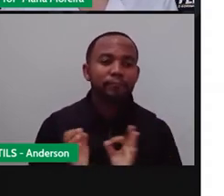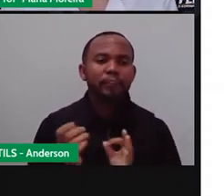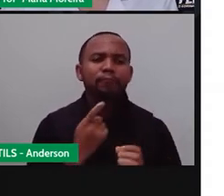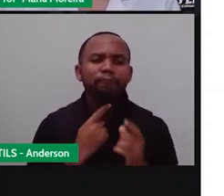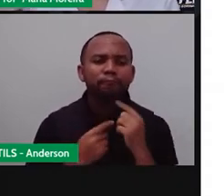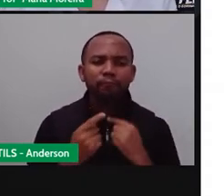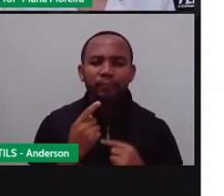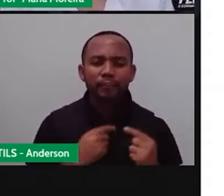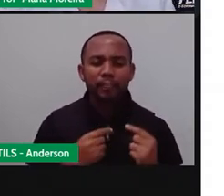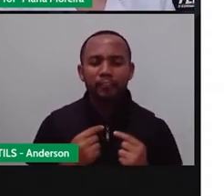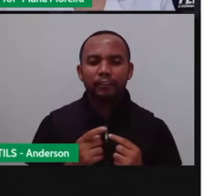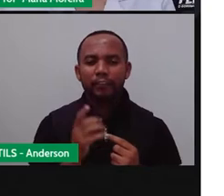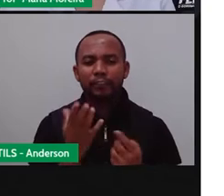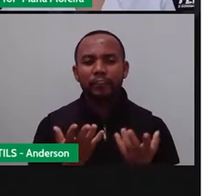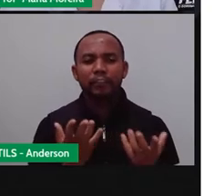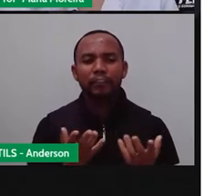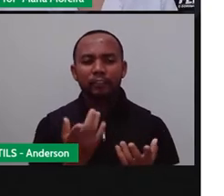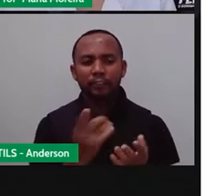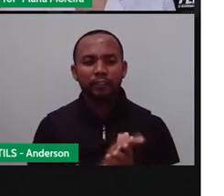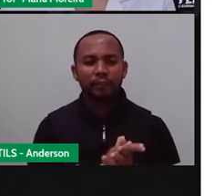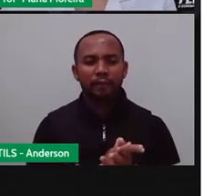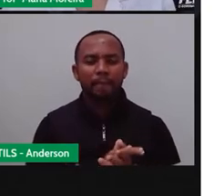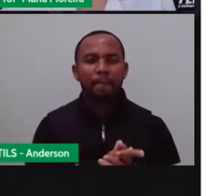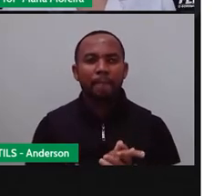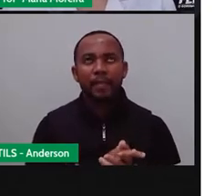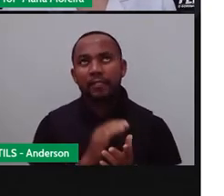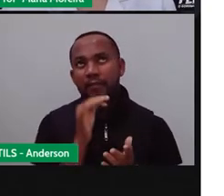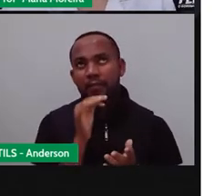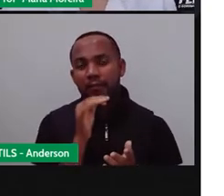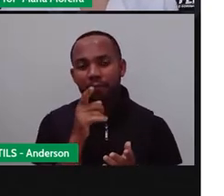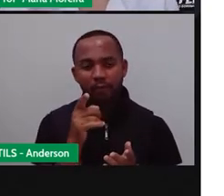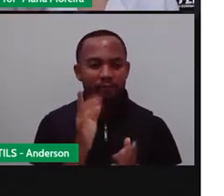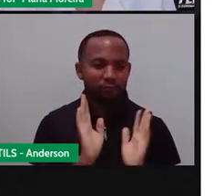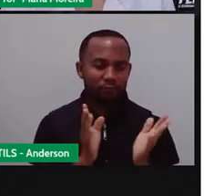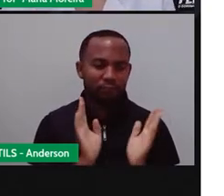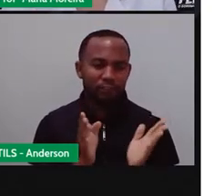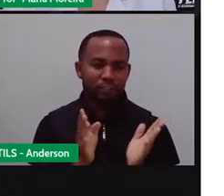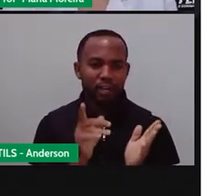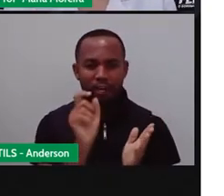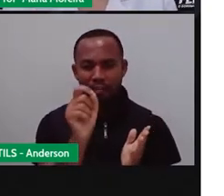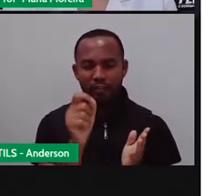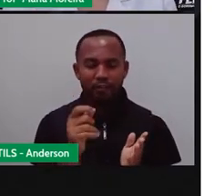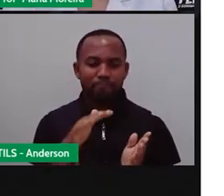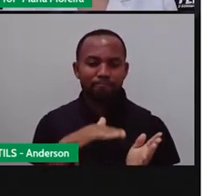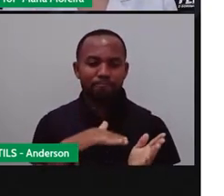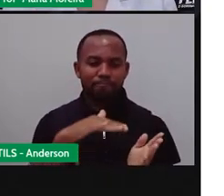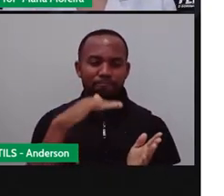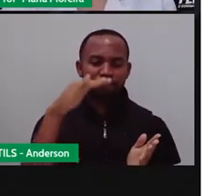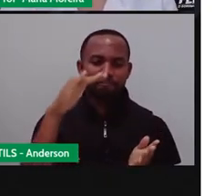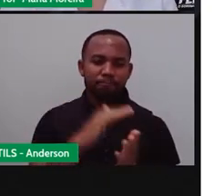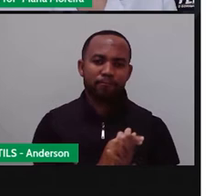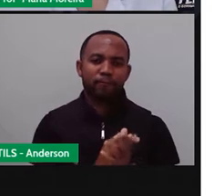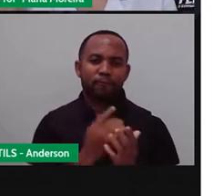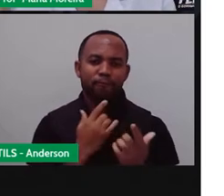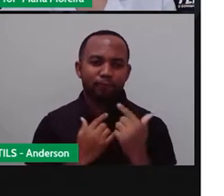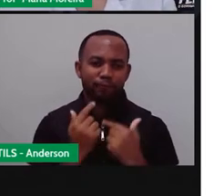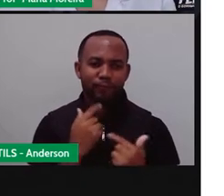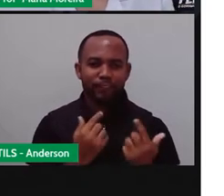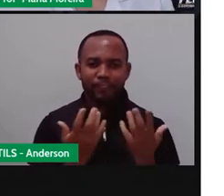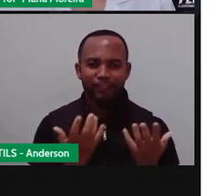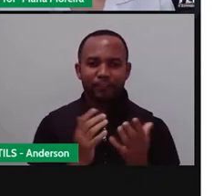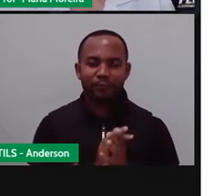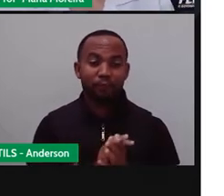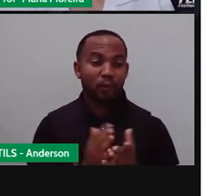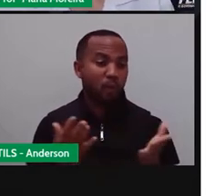fala muito com vocês. Vamos lá, gente. Vamos exercitar essa criatividade. E era justamente isso que Romero Brito, ele fazia e